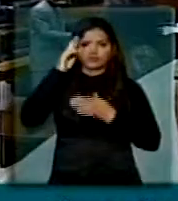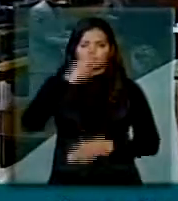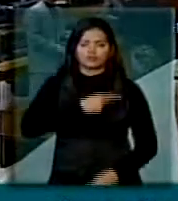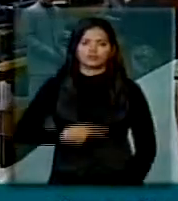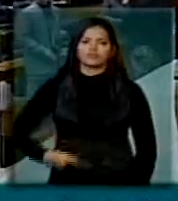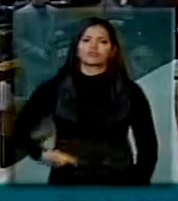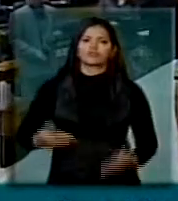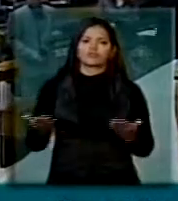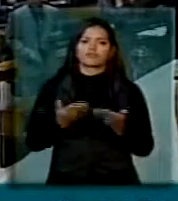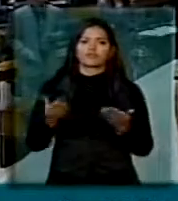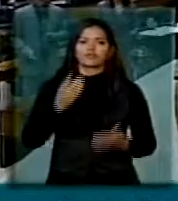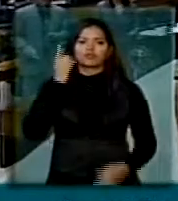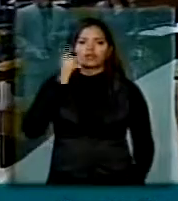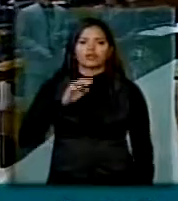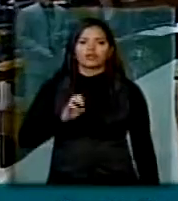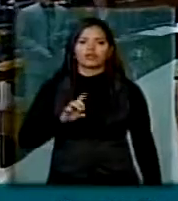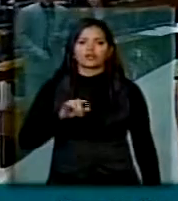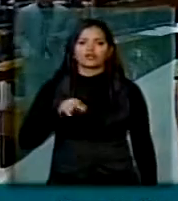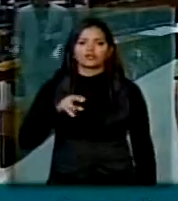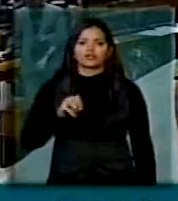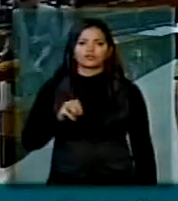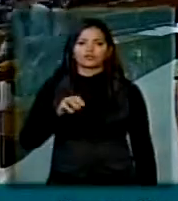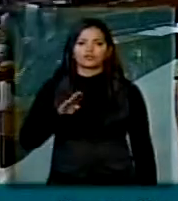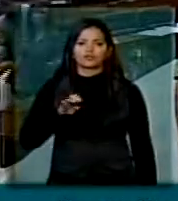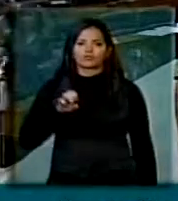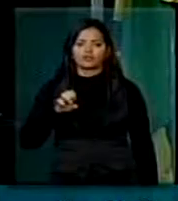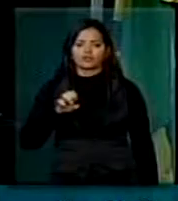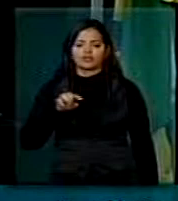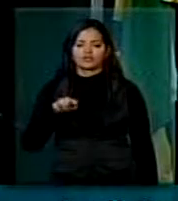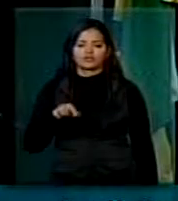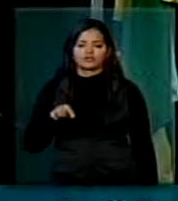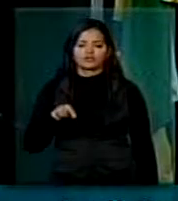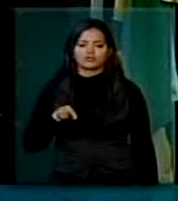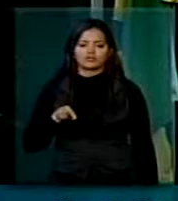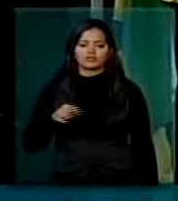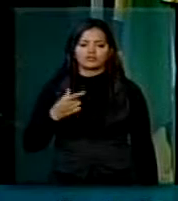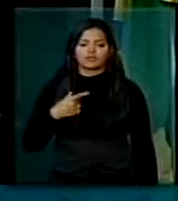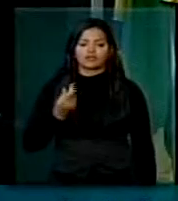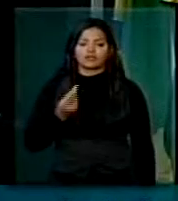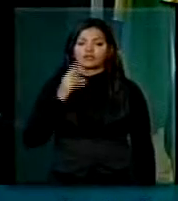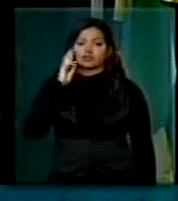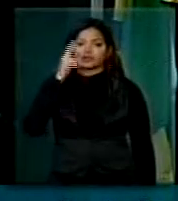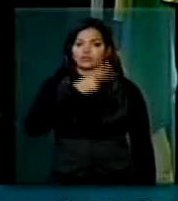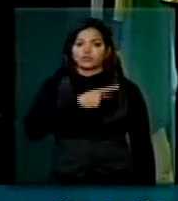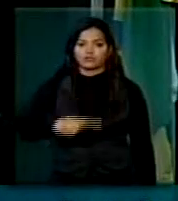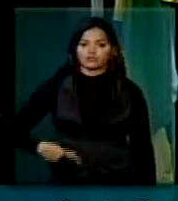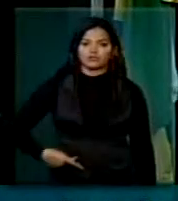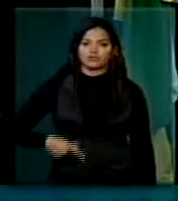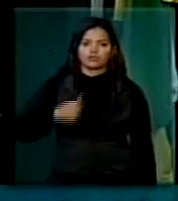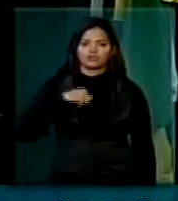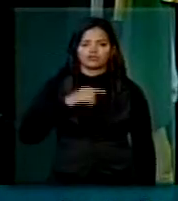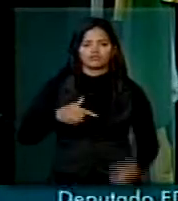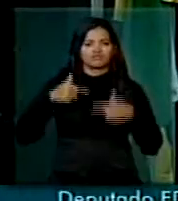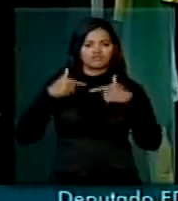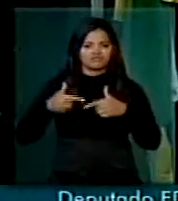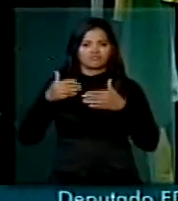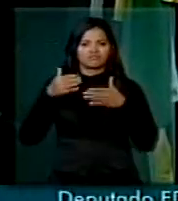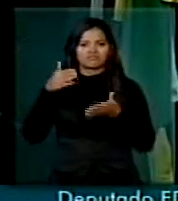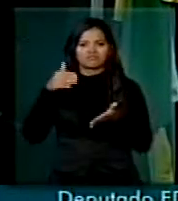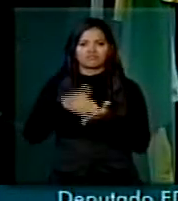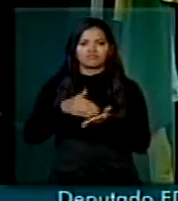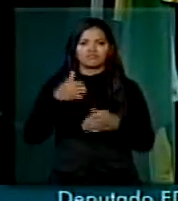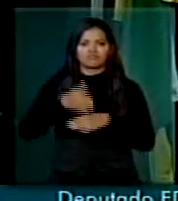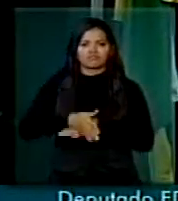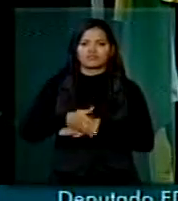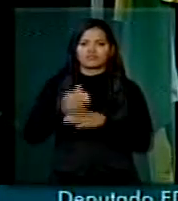Você dá a palavra ao ilustre deputado Adil Bez. Senhor presidente, meus colegas parlamentares, tive o privilégio de participar neste último final de semana